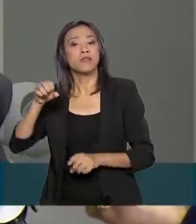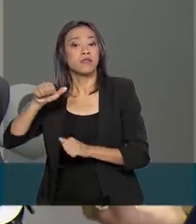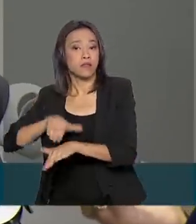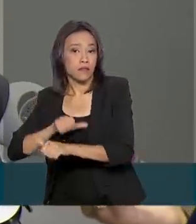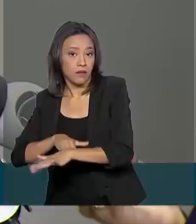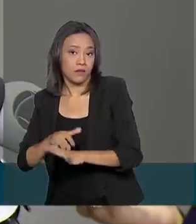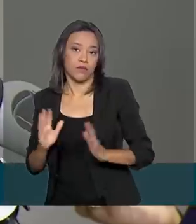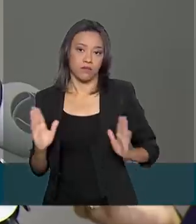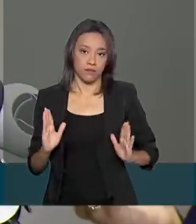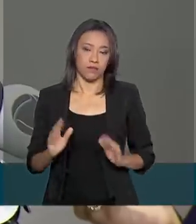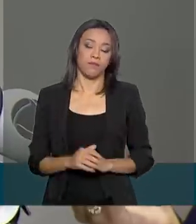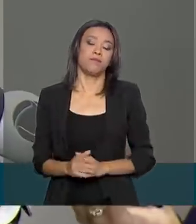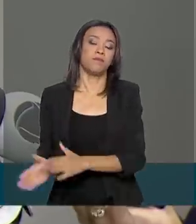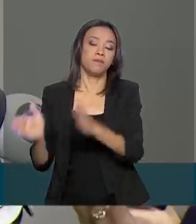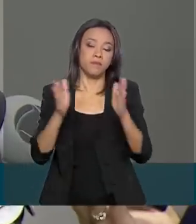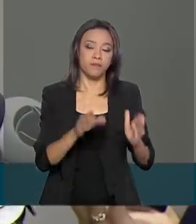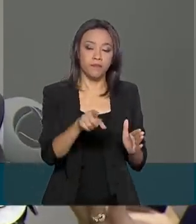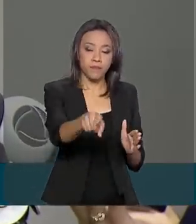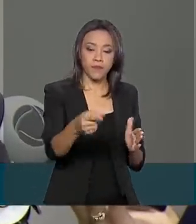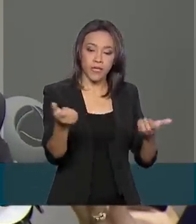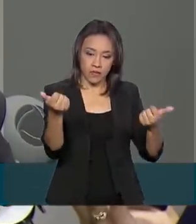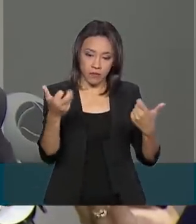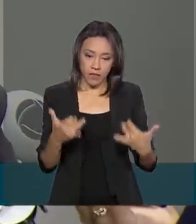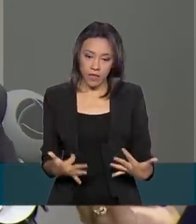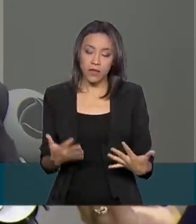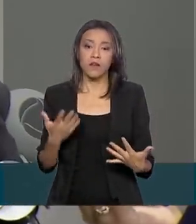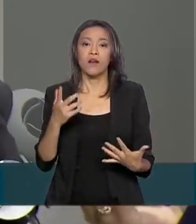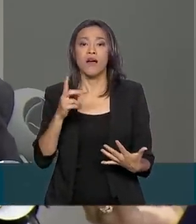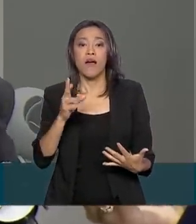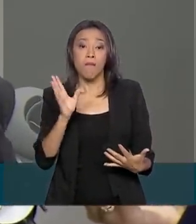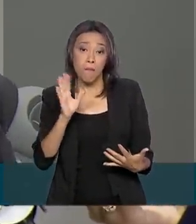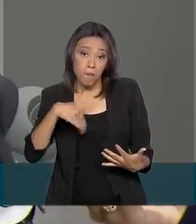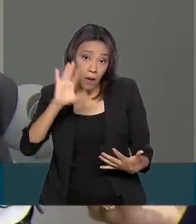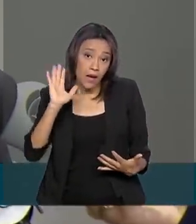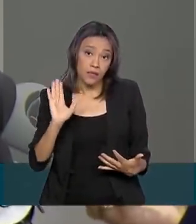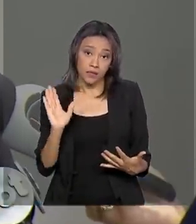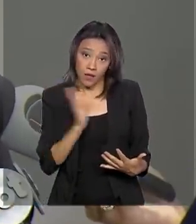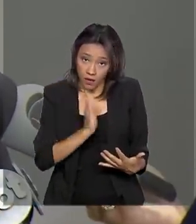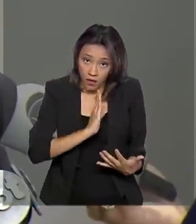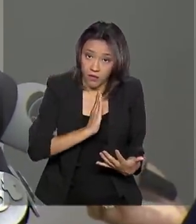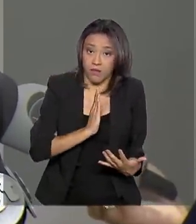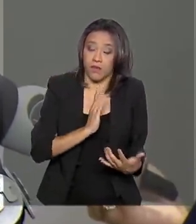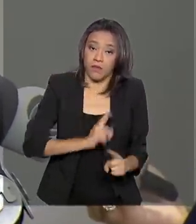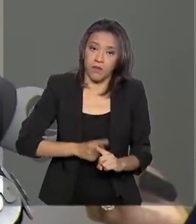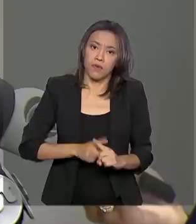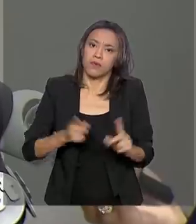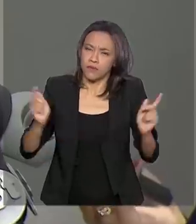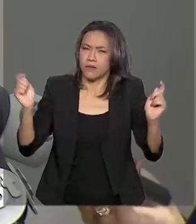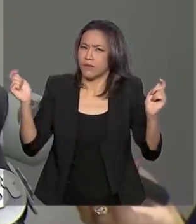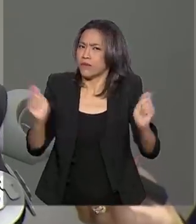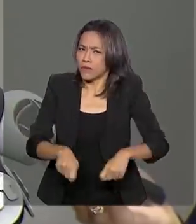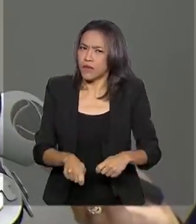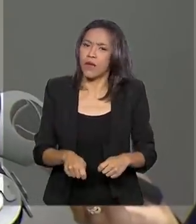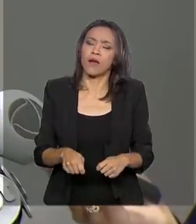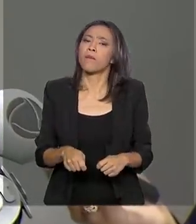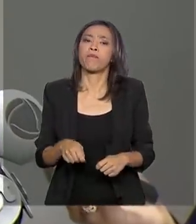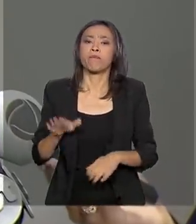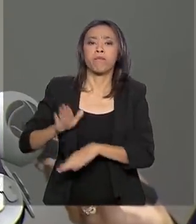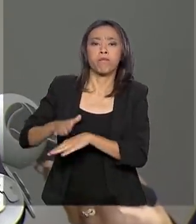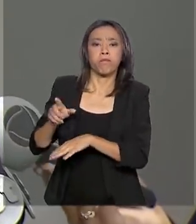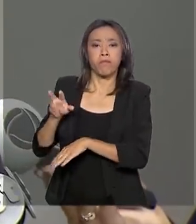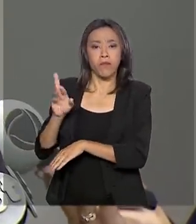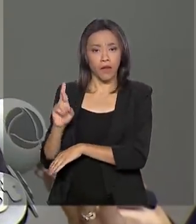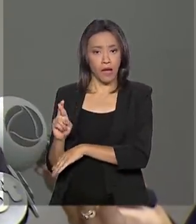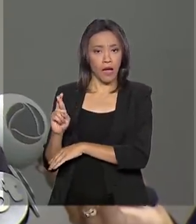dar àquele contribuinte mais agilidade, já que isso tem sido possível, porque a Receita tem